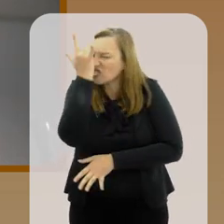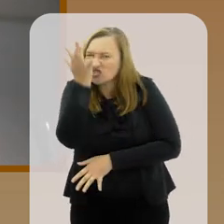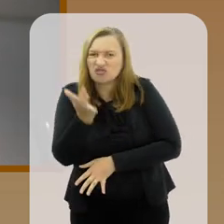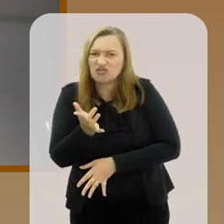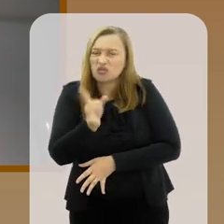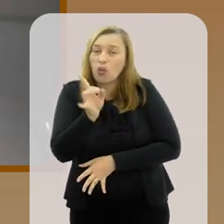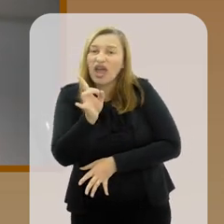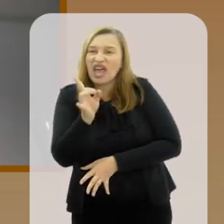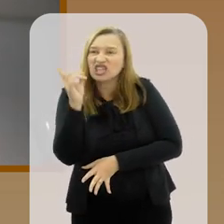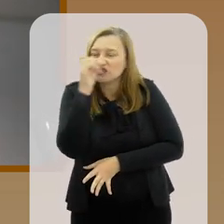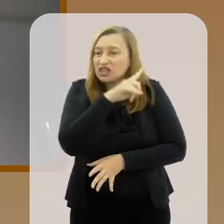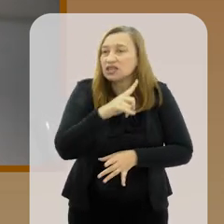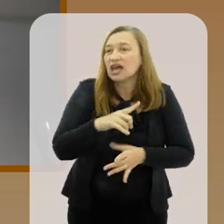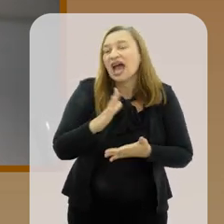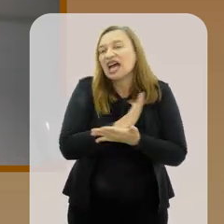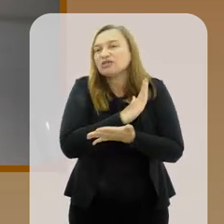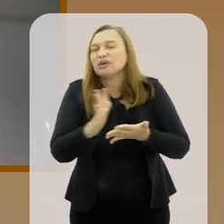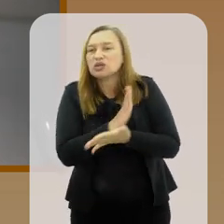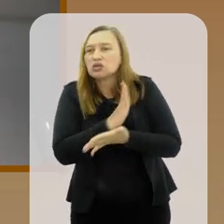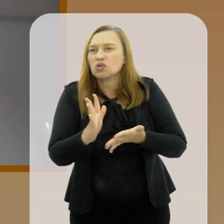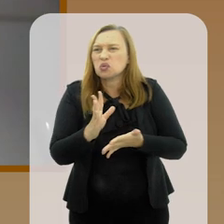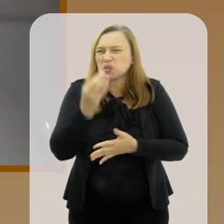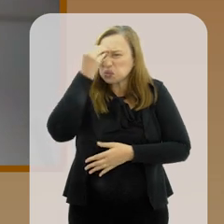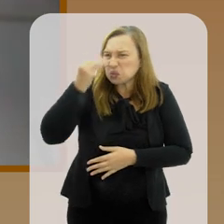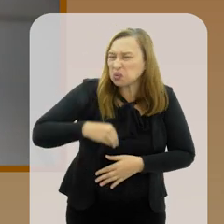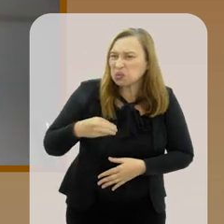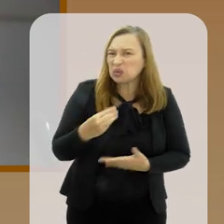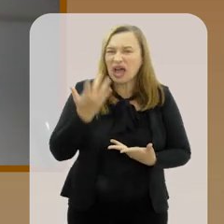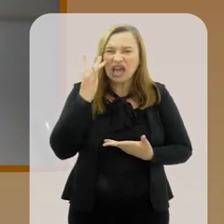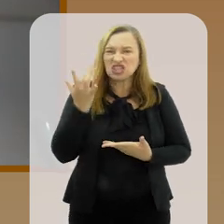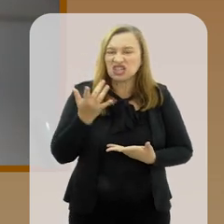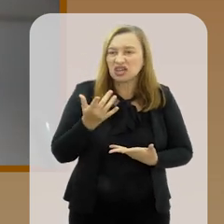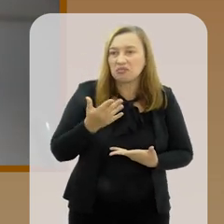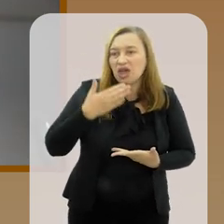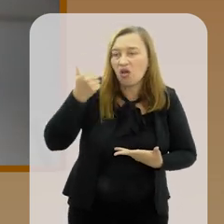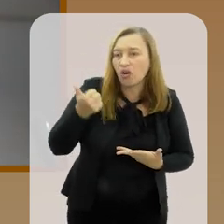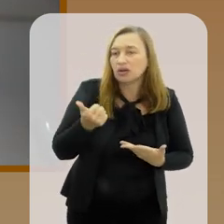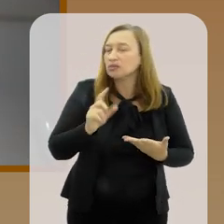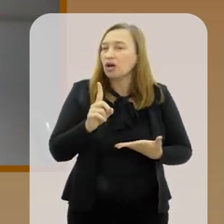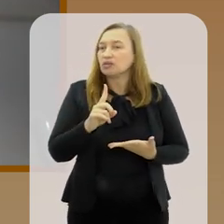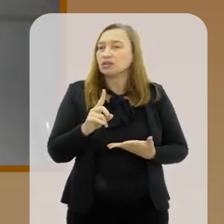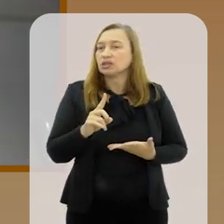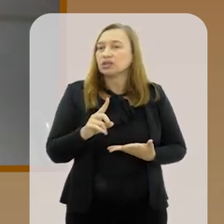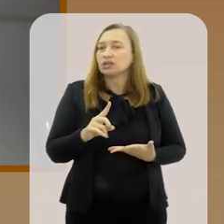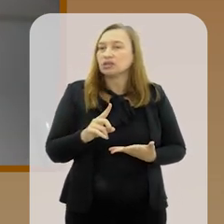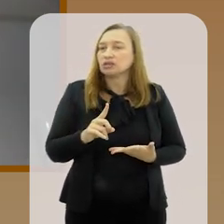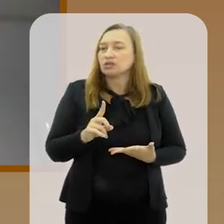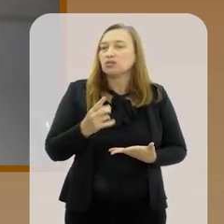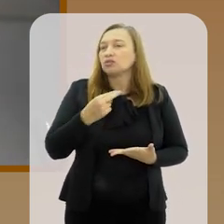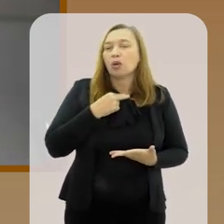não é difícil. As pessoas desistem e acham que é válido desistir. Isso não pode ser